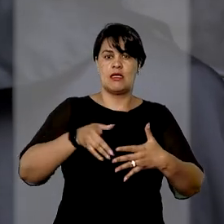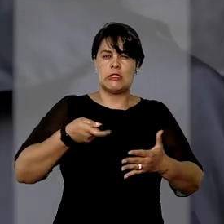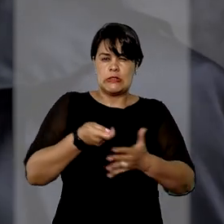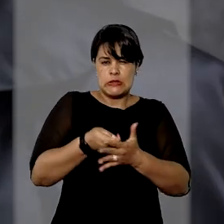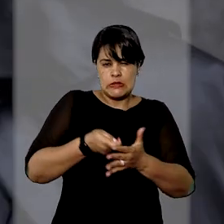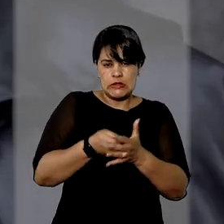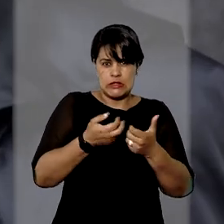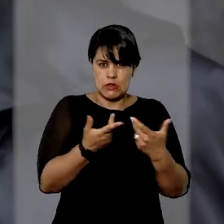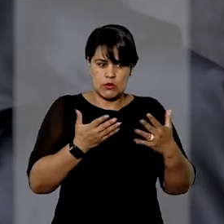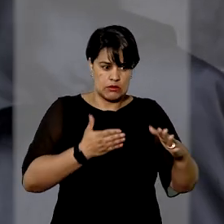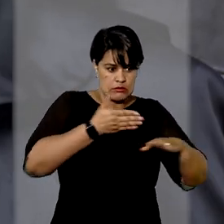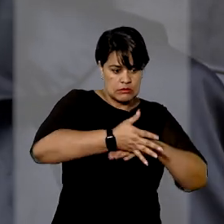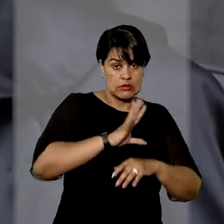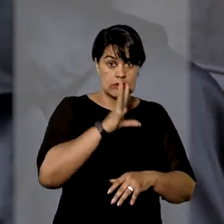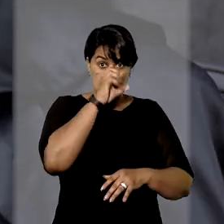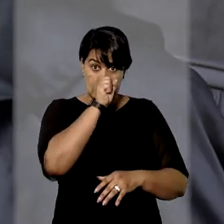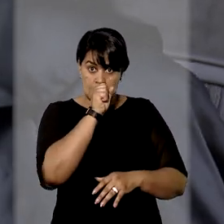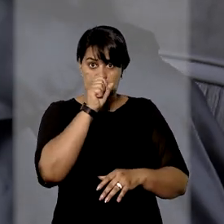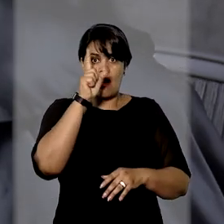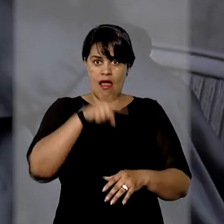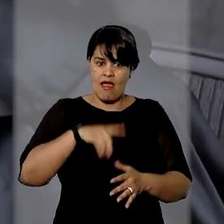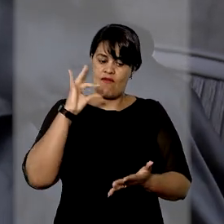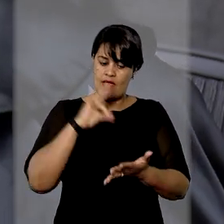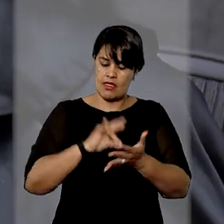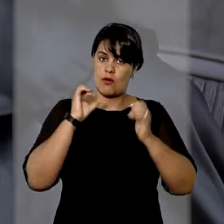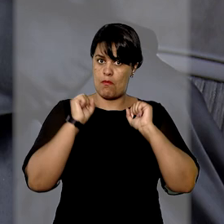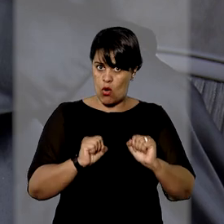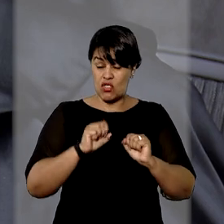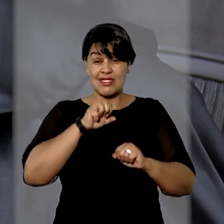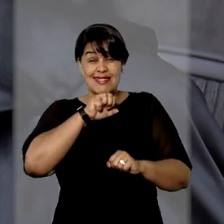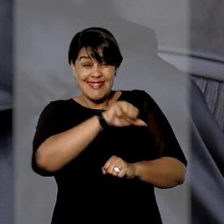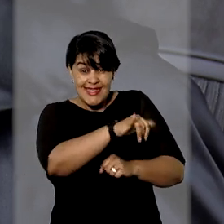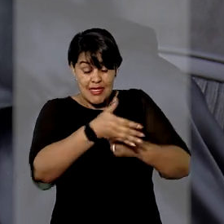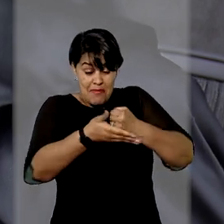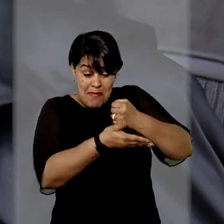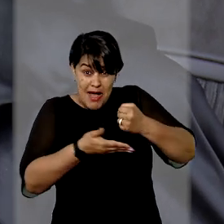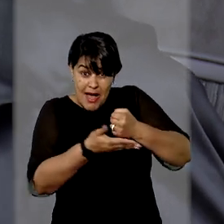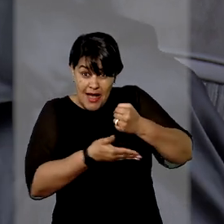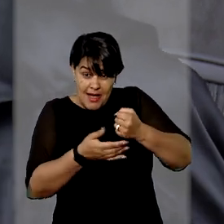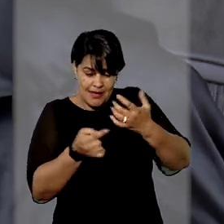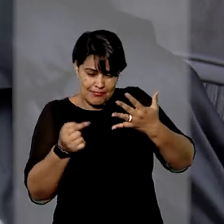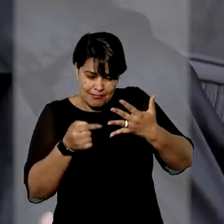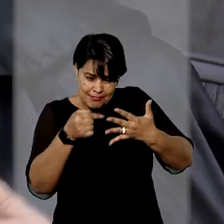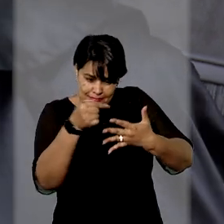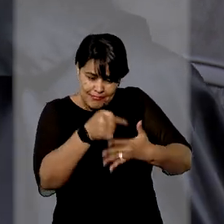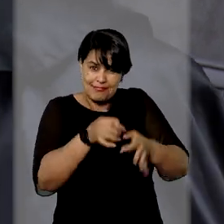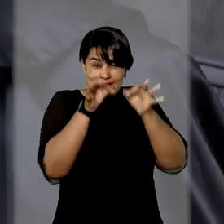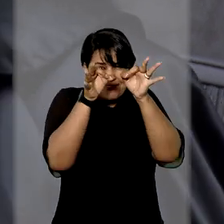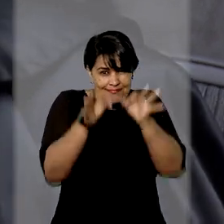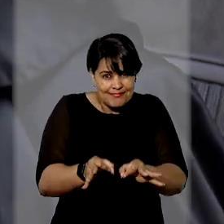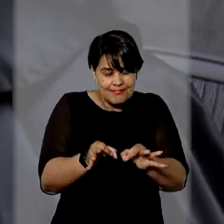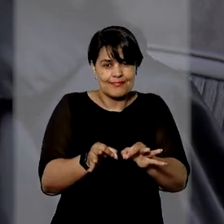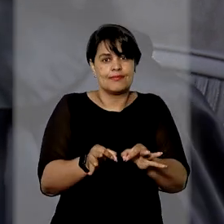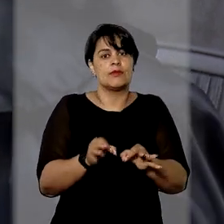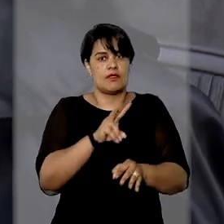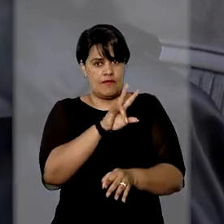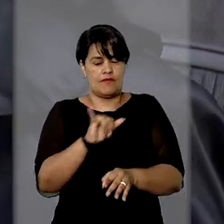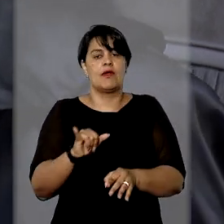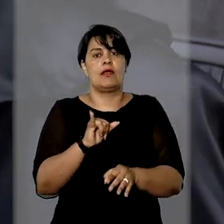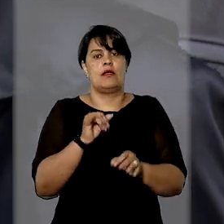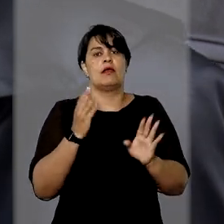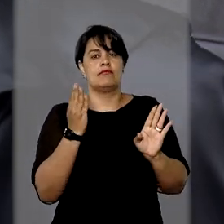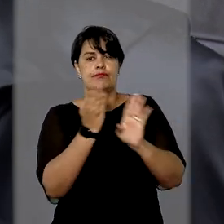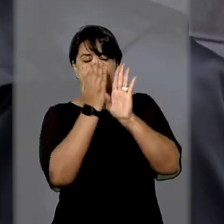domicílio sem mandado judicial somente é legítimo quando amparado em fundadas razões devidamente justificadas